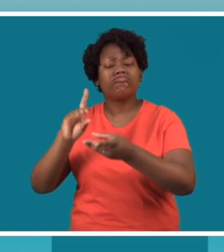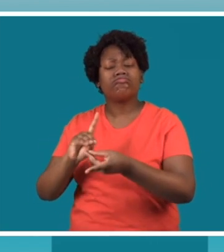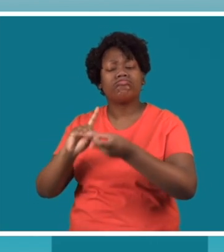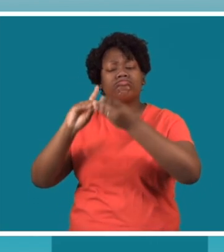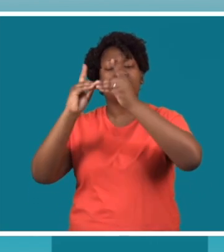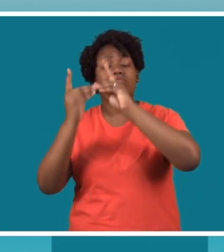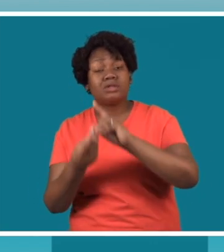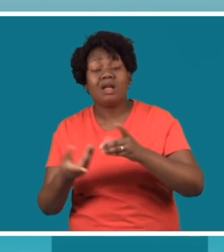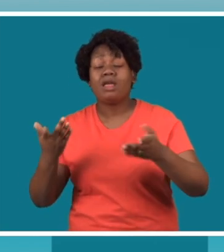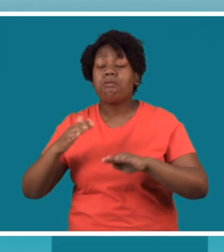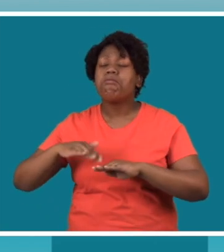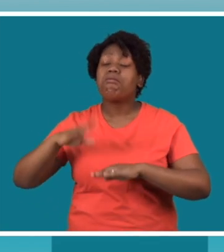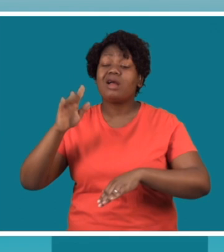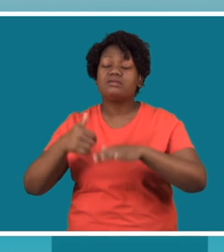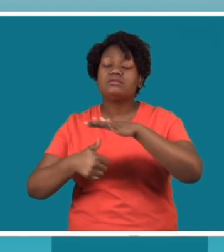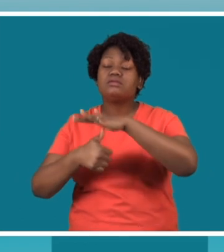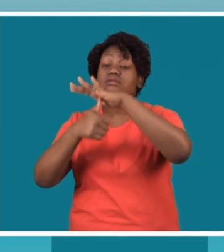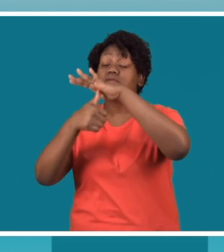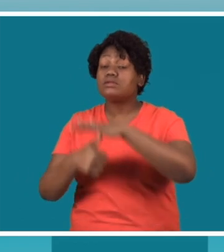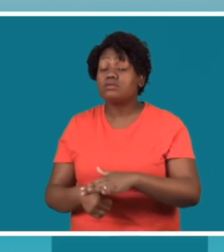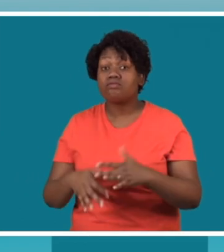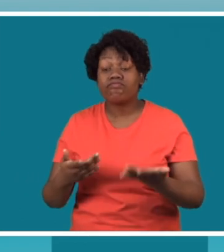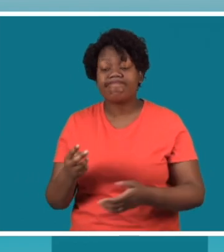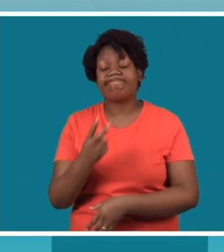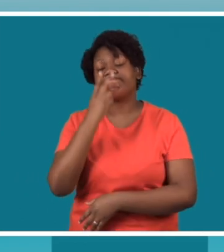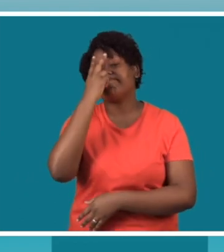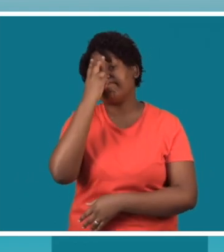raparigas surdas e cegas estão entre as mais desfavorecidas.